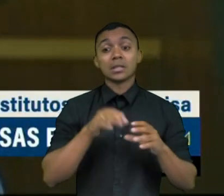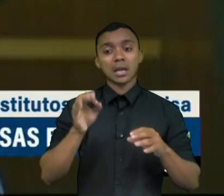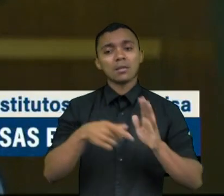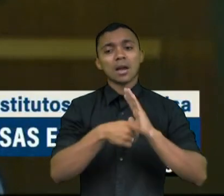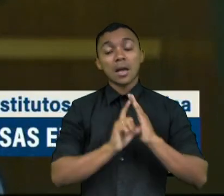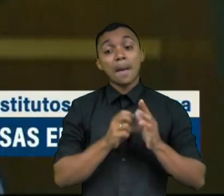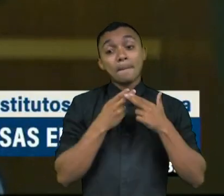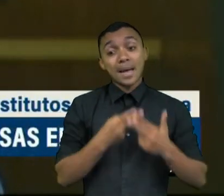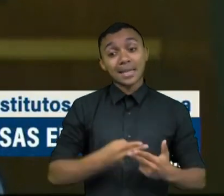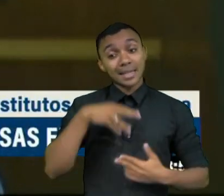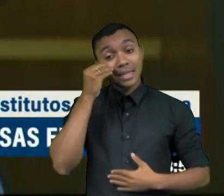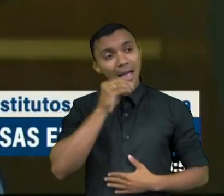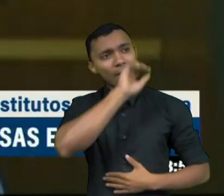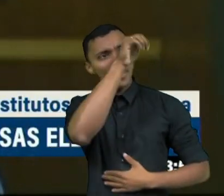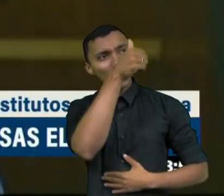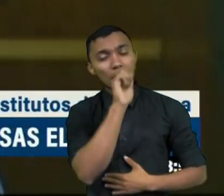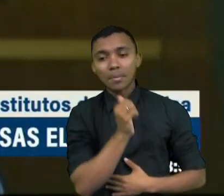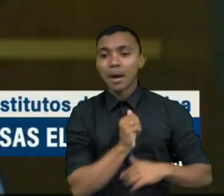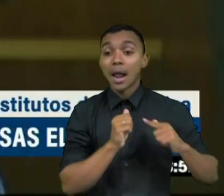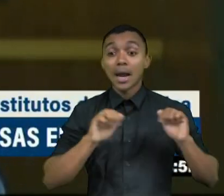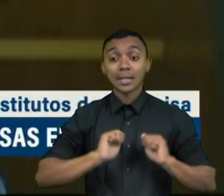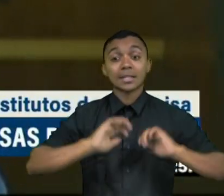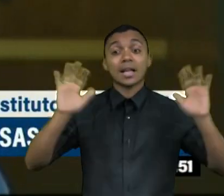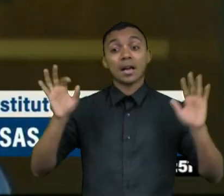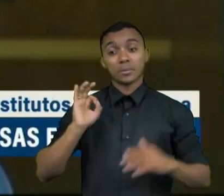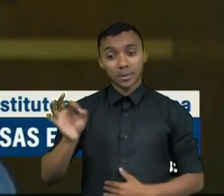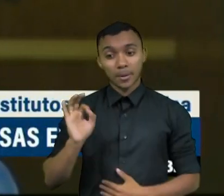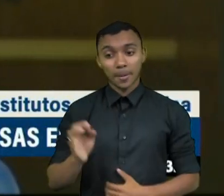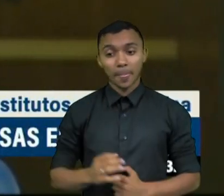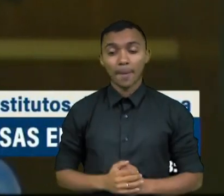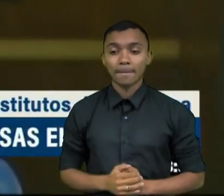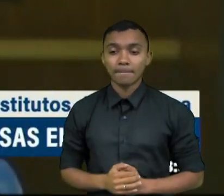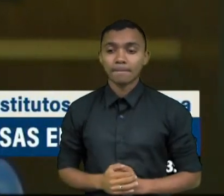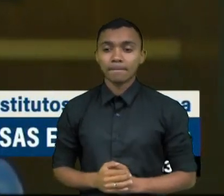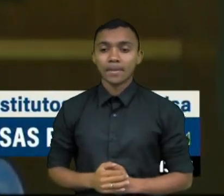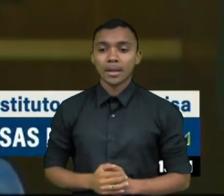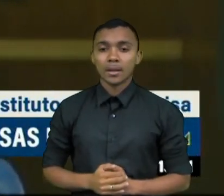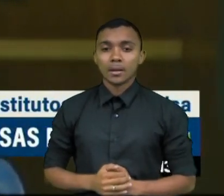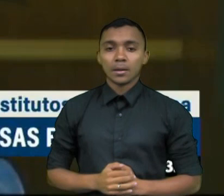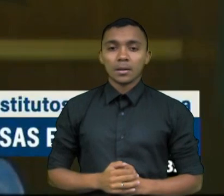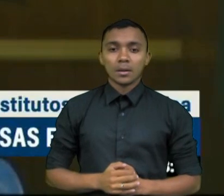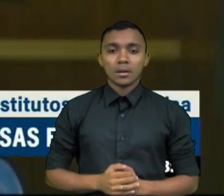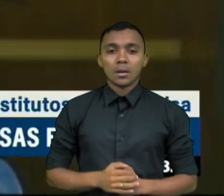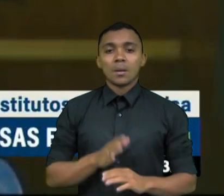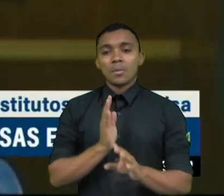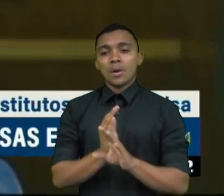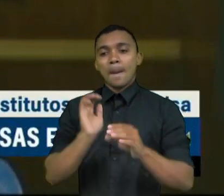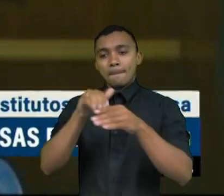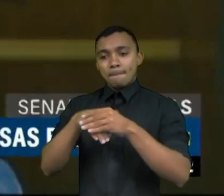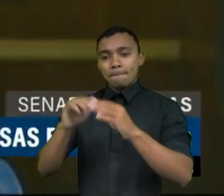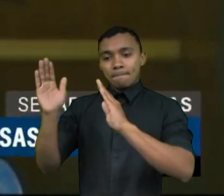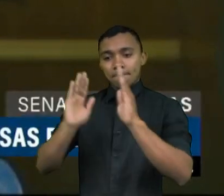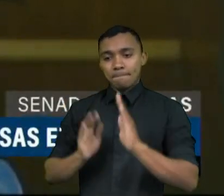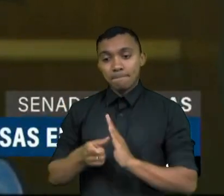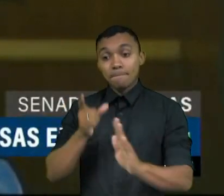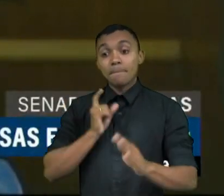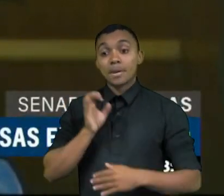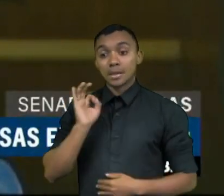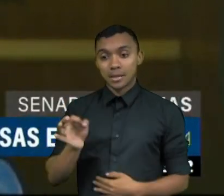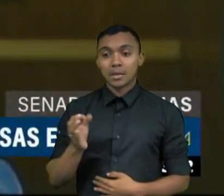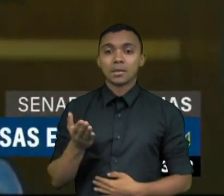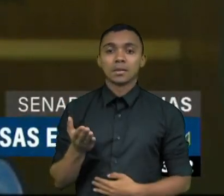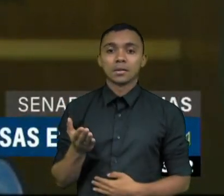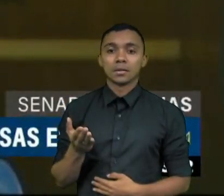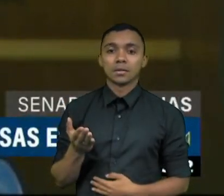essa cautela, vamos fazer uma discussão muito mais ampla, sem a pressa de se fazer antes do segundo turno. É algo que pode ser